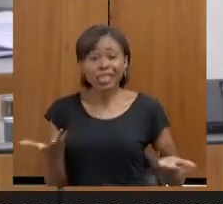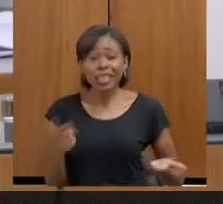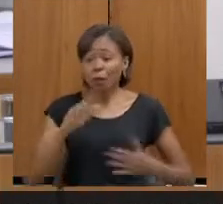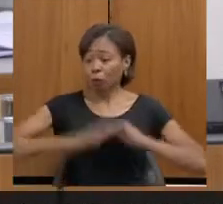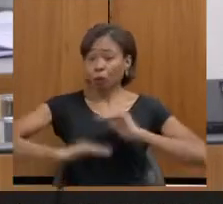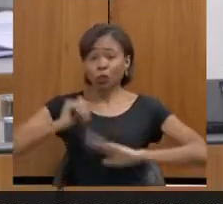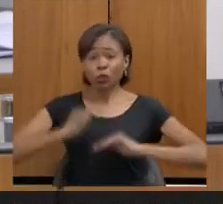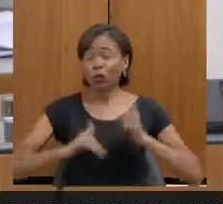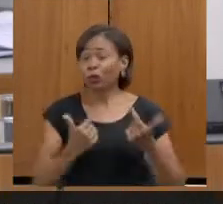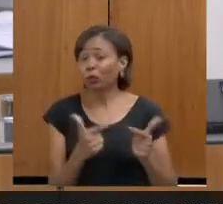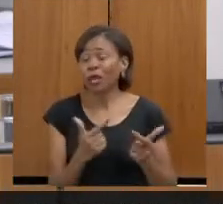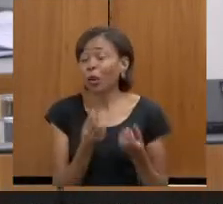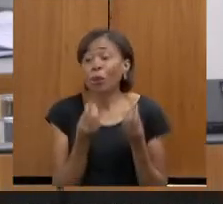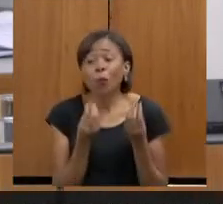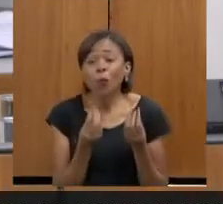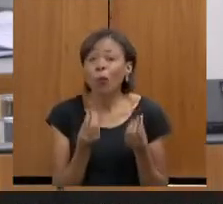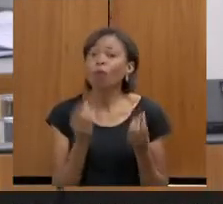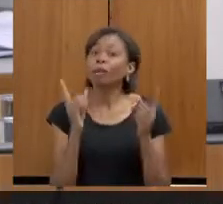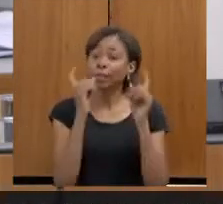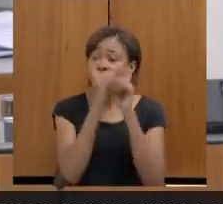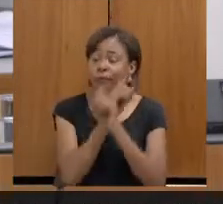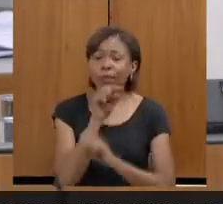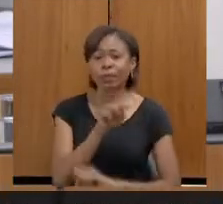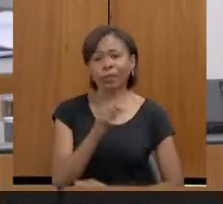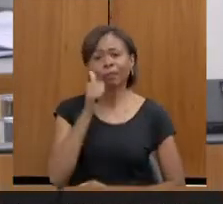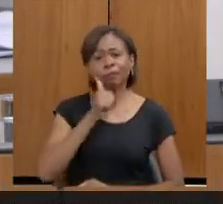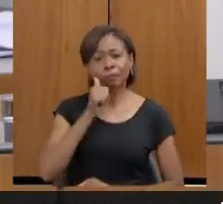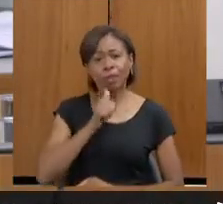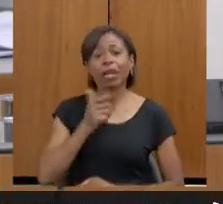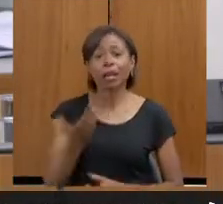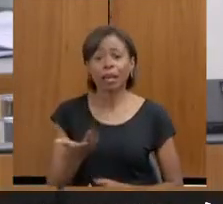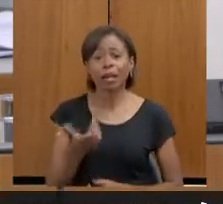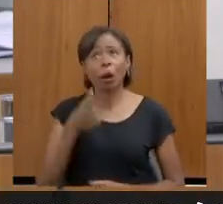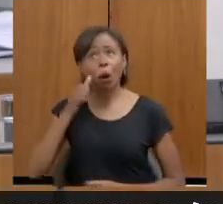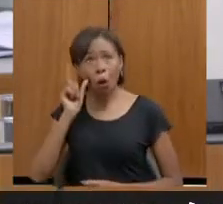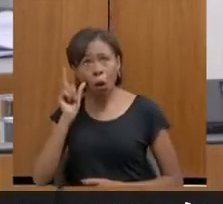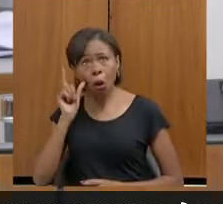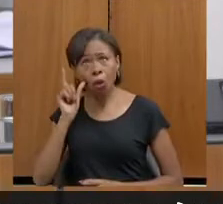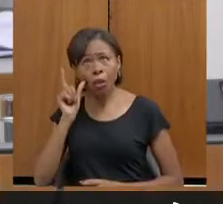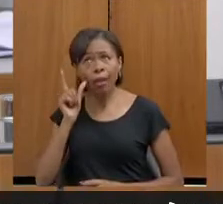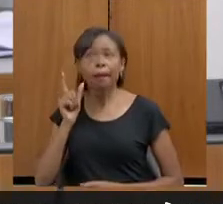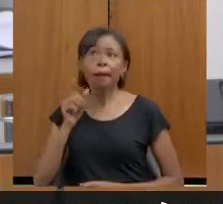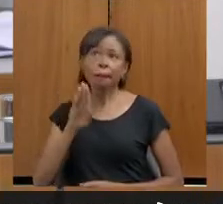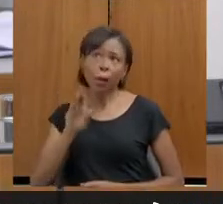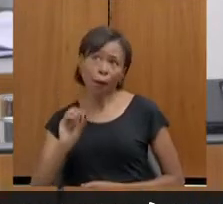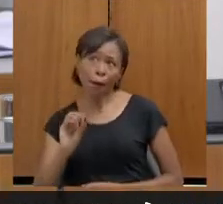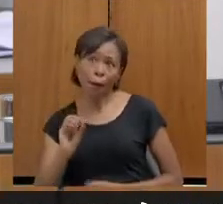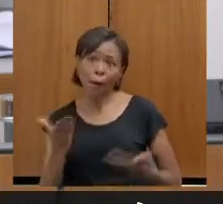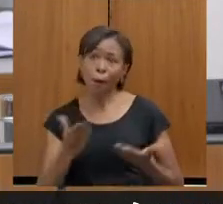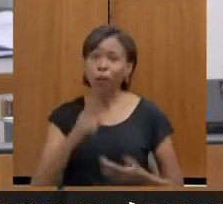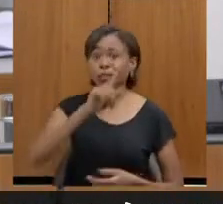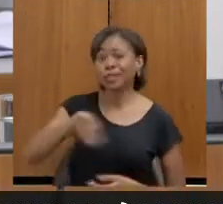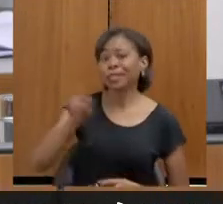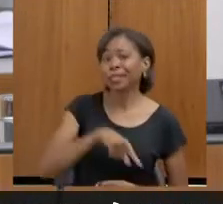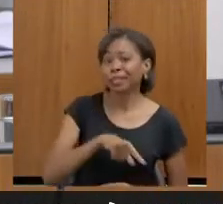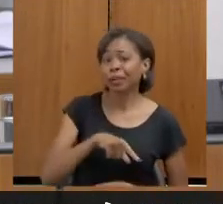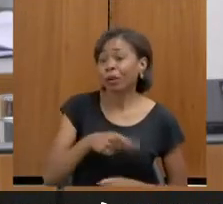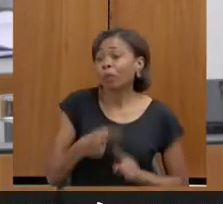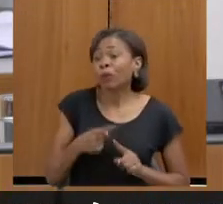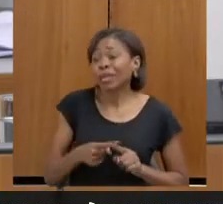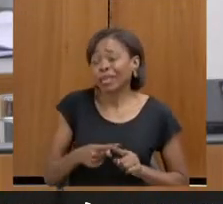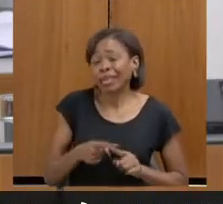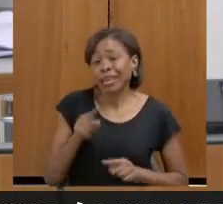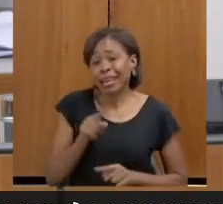tempo de ter. Então, é compreensível que a pessoa retorne no dia seguinte para retirar, porque ela está pensando nos filhos dela, que vão passar fome.